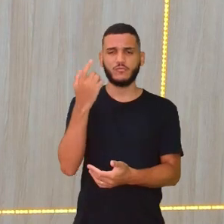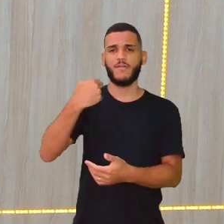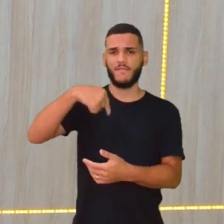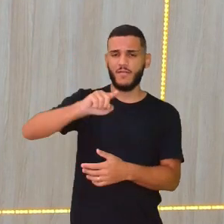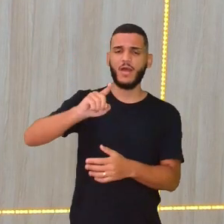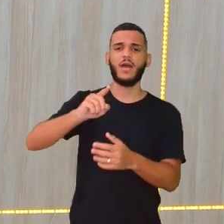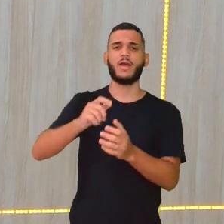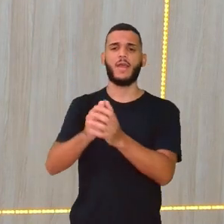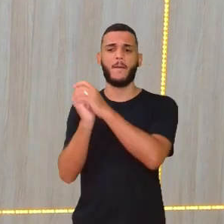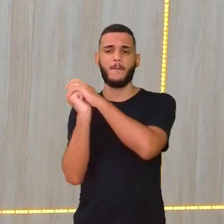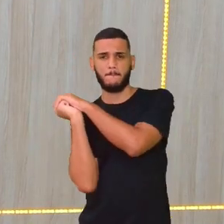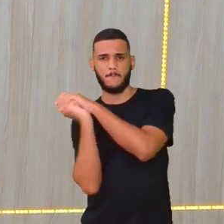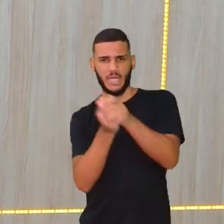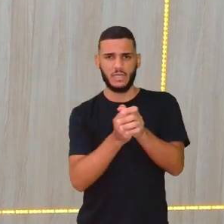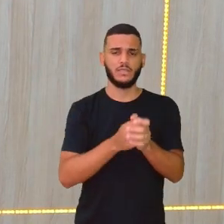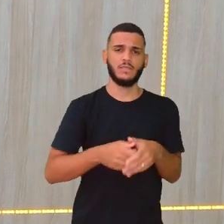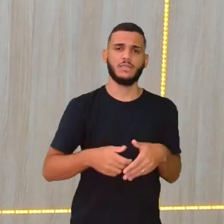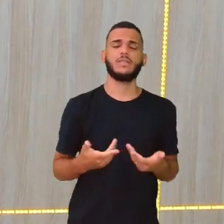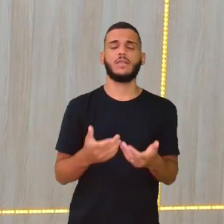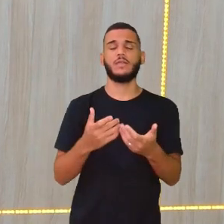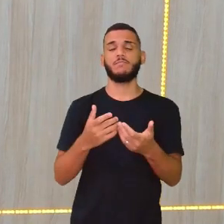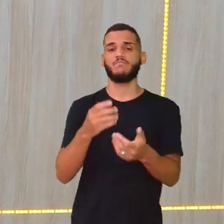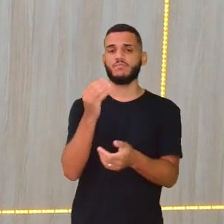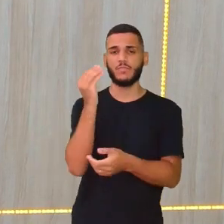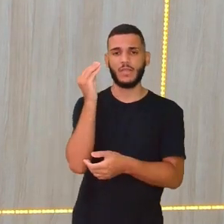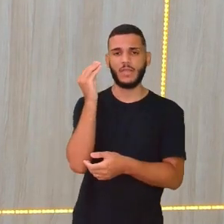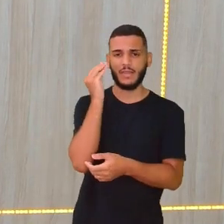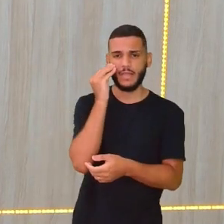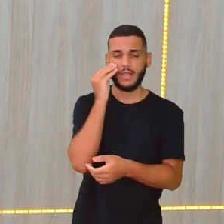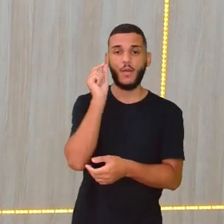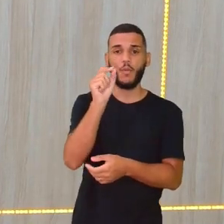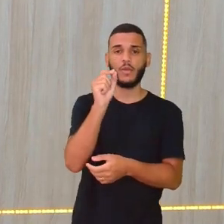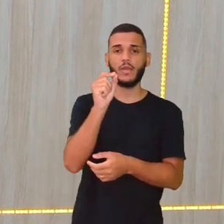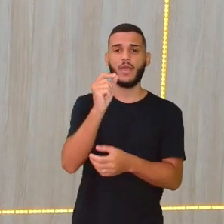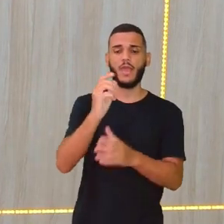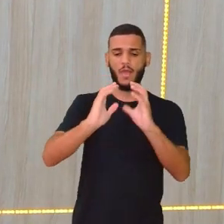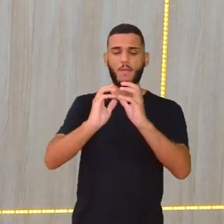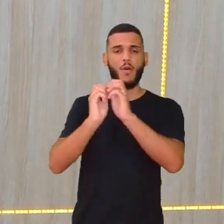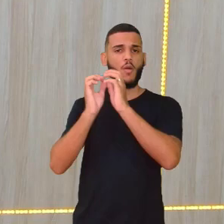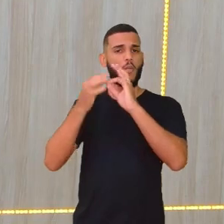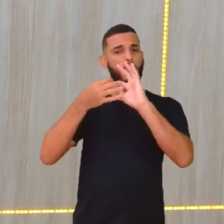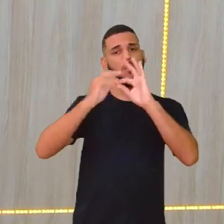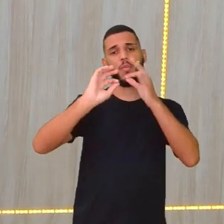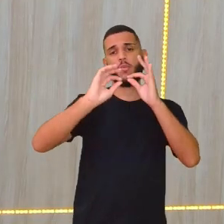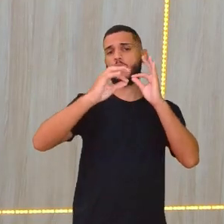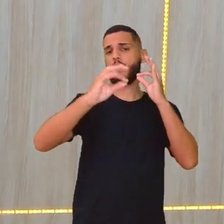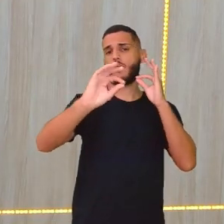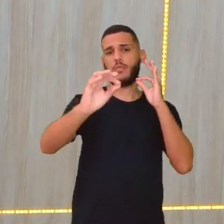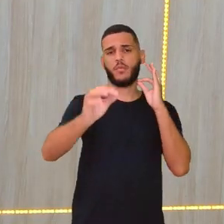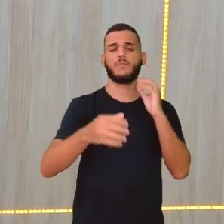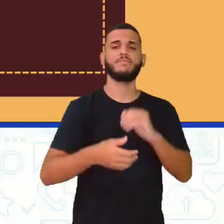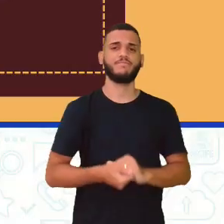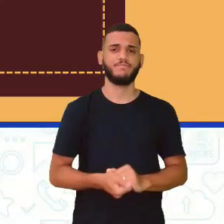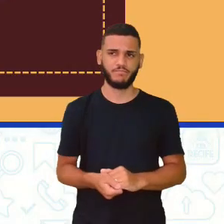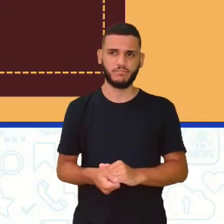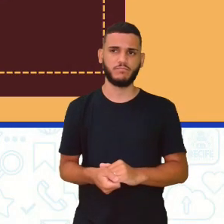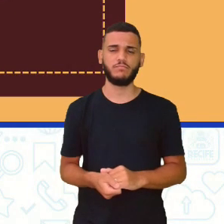e tem que tentar rebater essa bola o mais distante possível. E aí, ó,